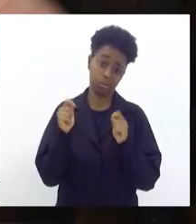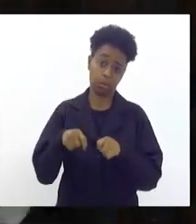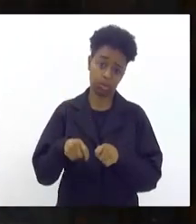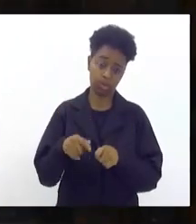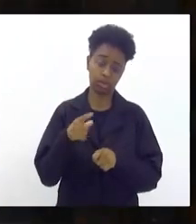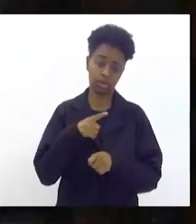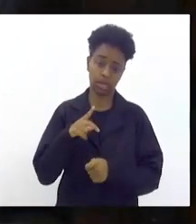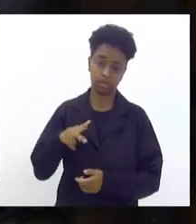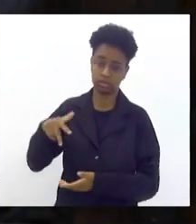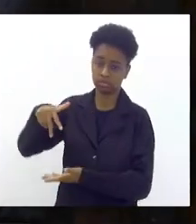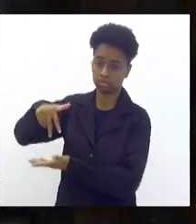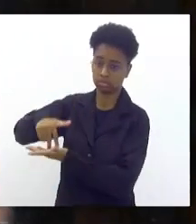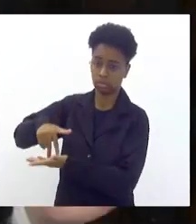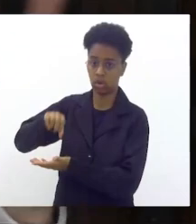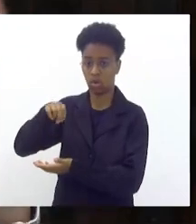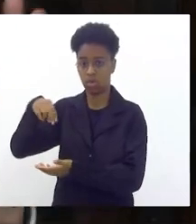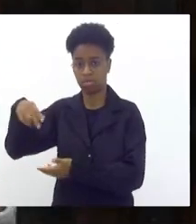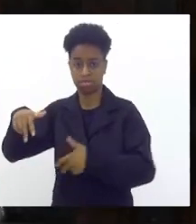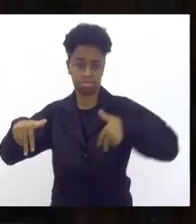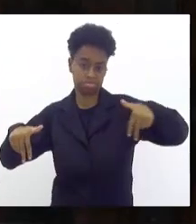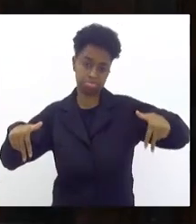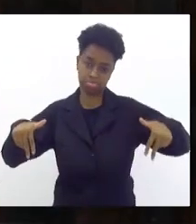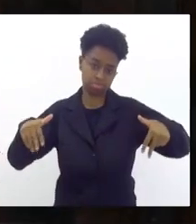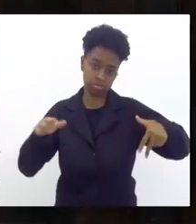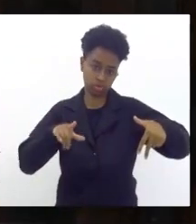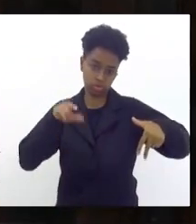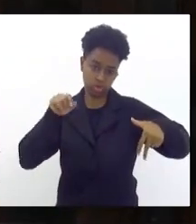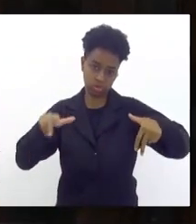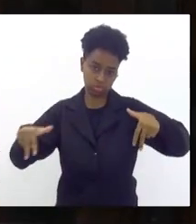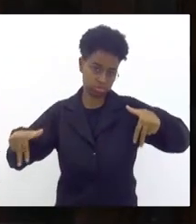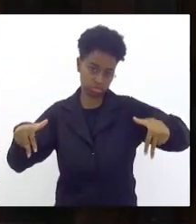tem a tribuna aqui do lado ou do lado direito ou esquerdo essa escolha